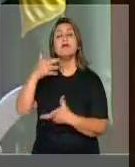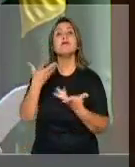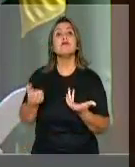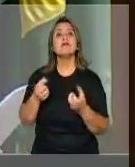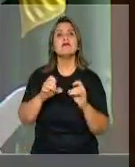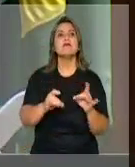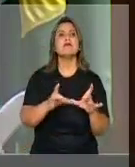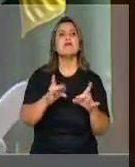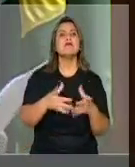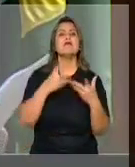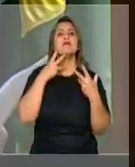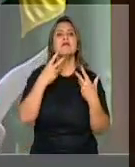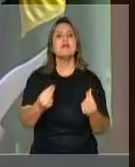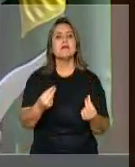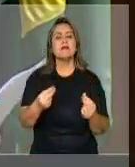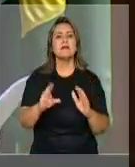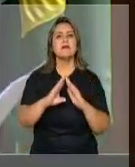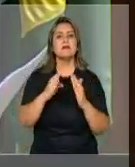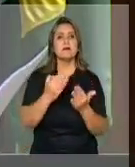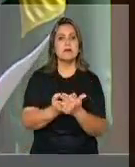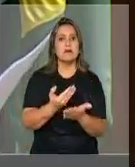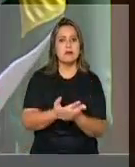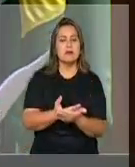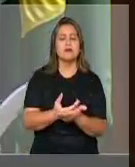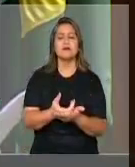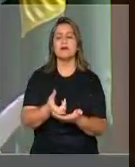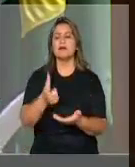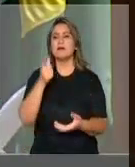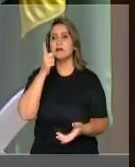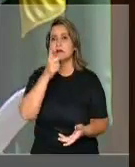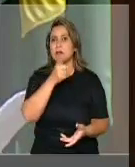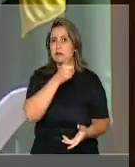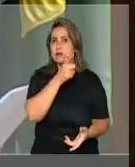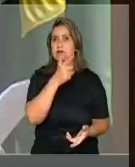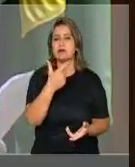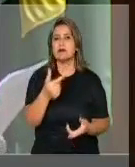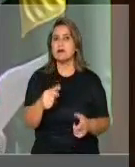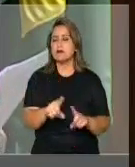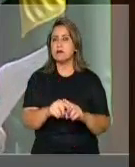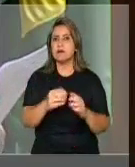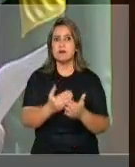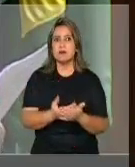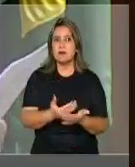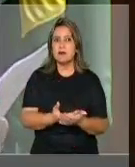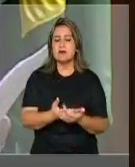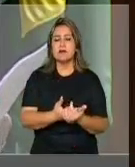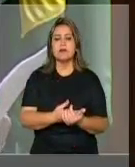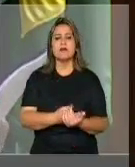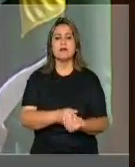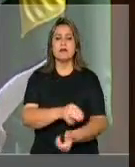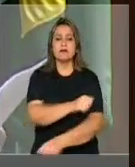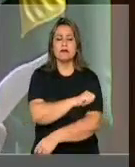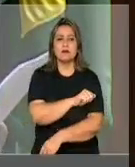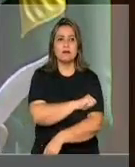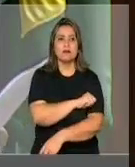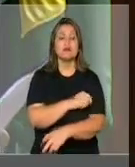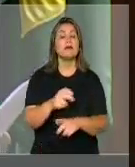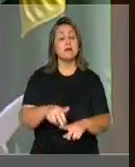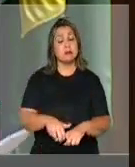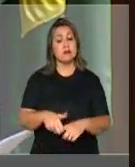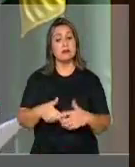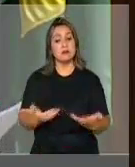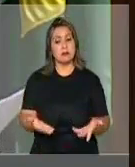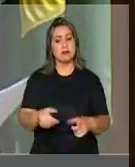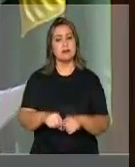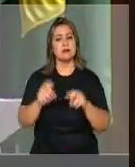e para quem vender, essas escolas, essas creches, não vão ter mercadorias para fornecer aos seus beneficiários. E,